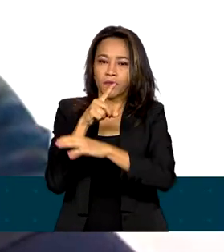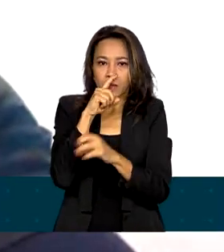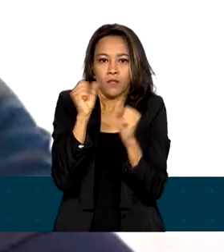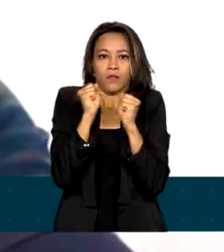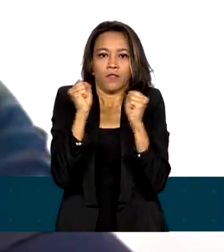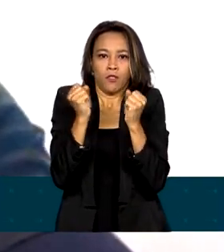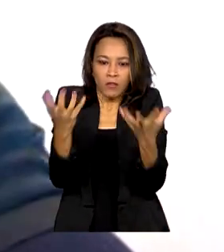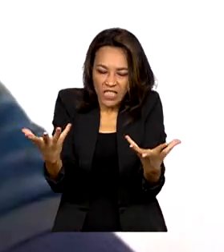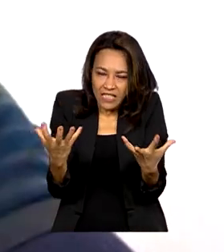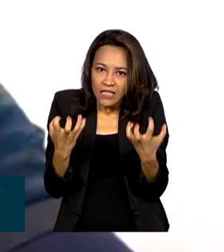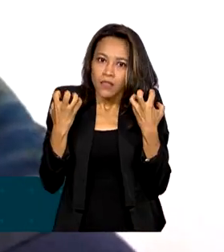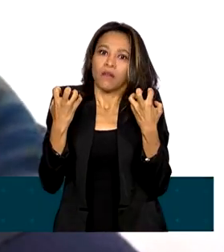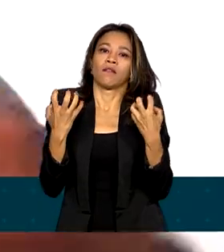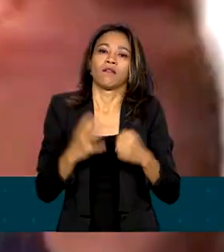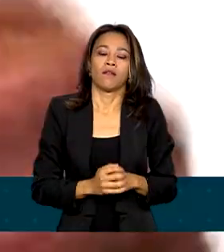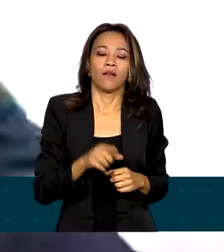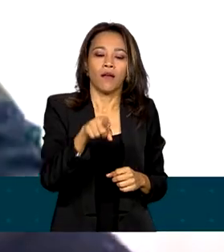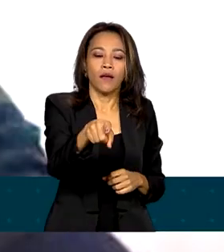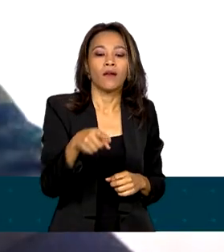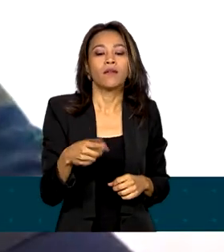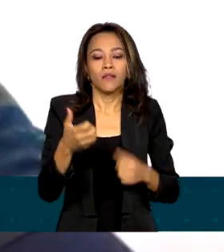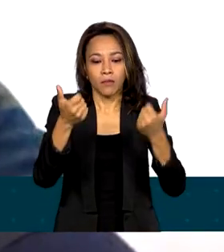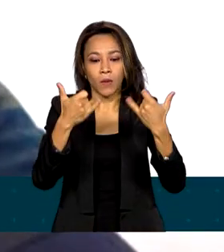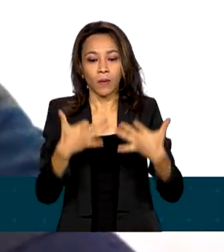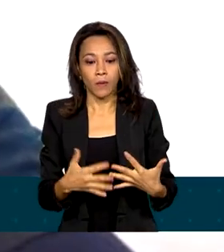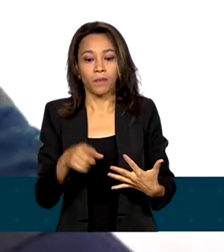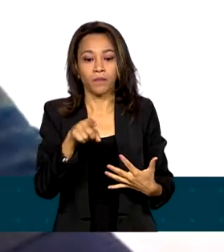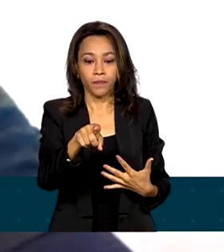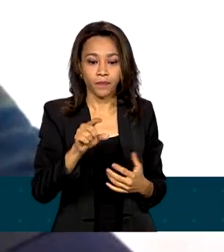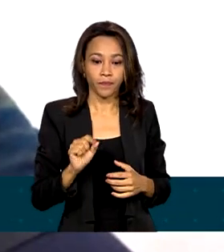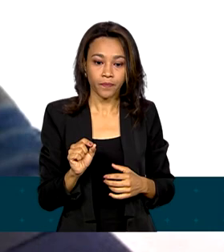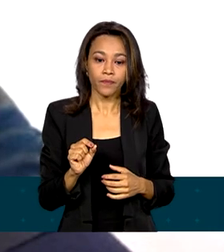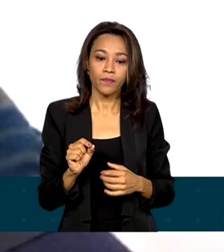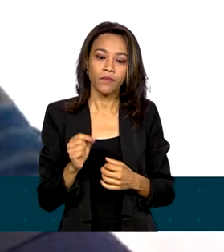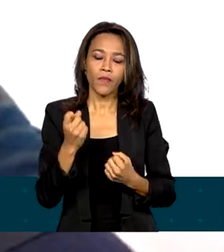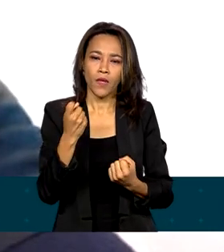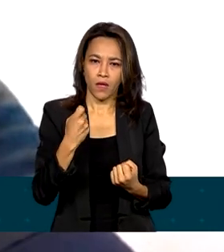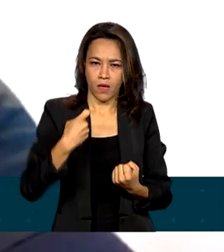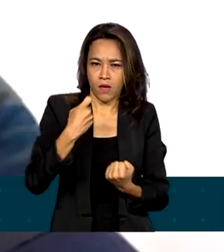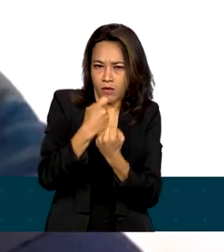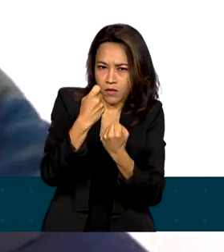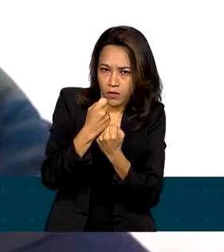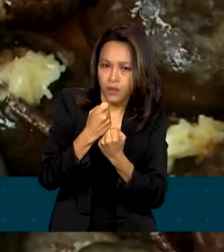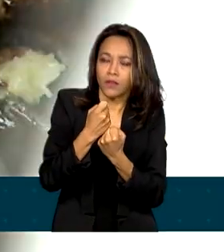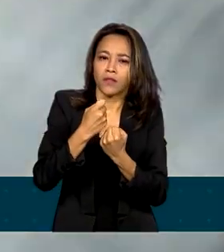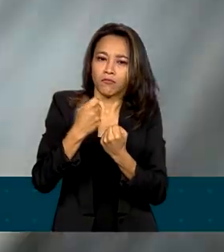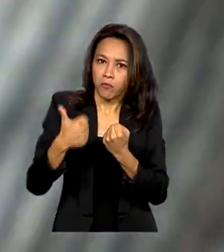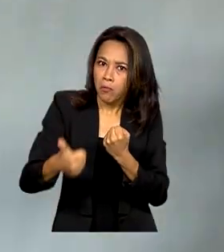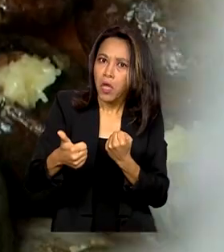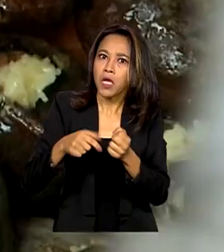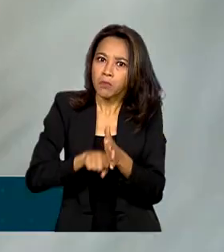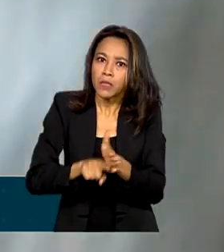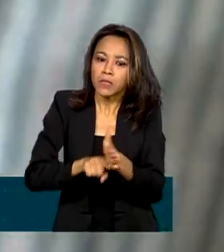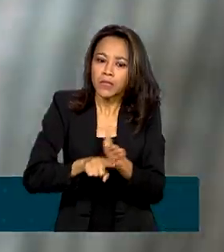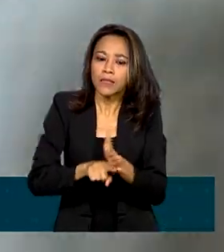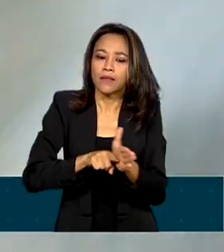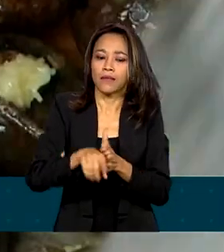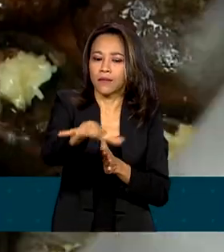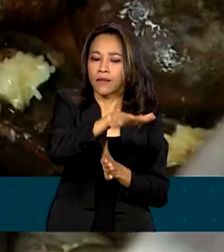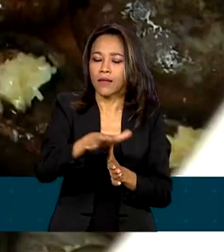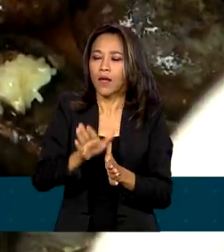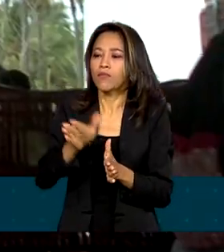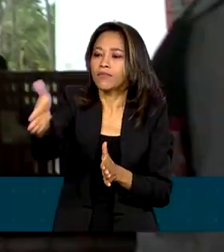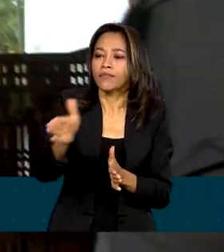bastante produtivo também, mas ele ultrapassou todas as expectativas. As pesquisas de campo